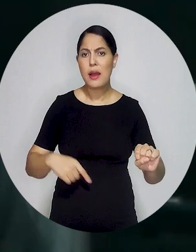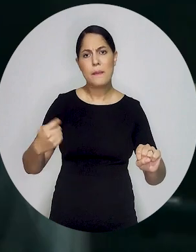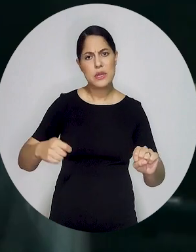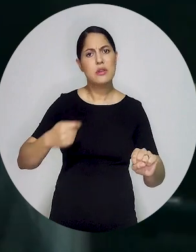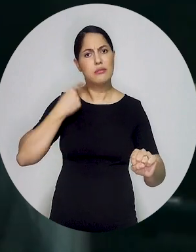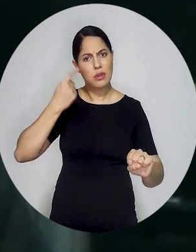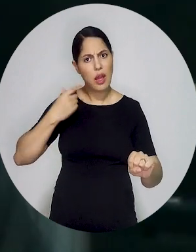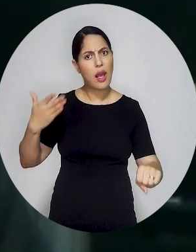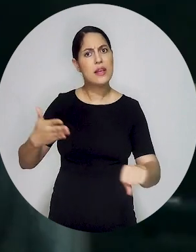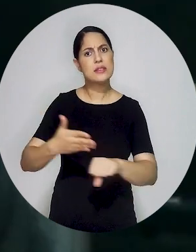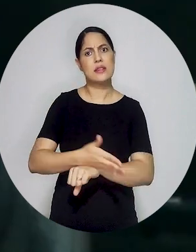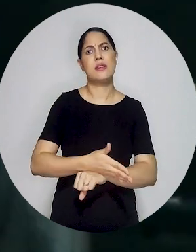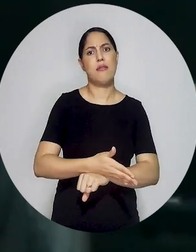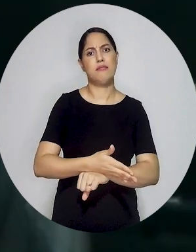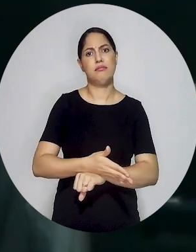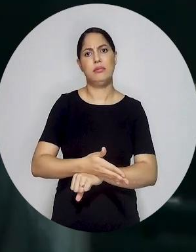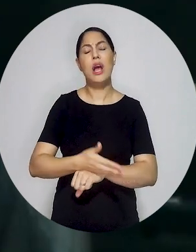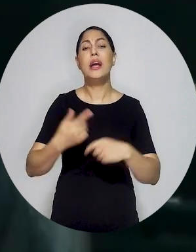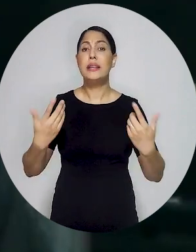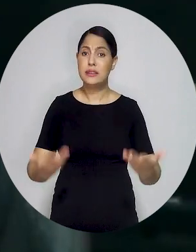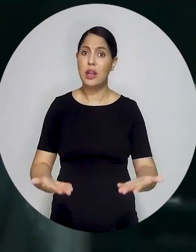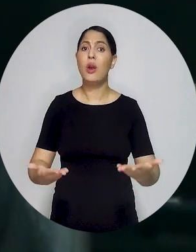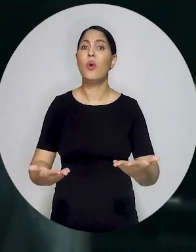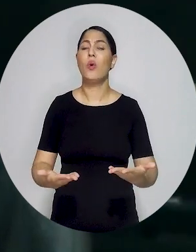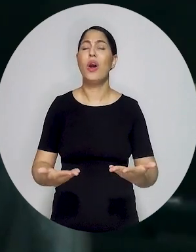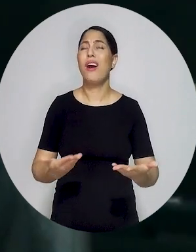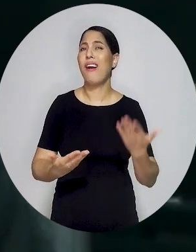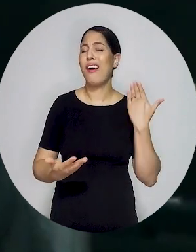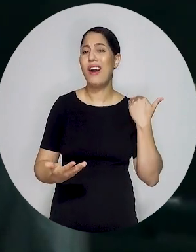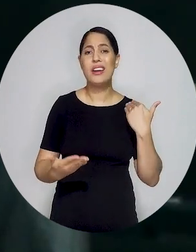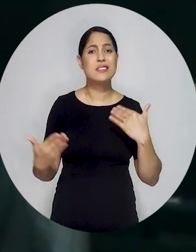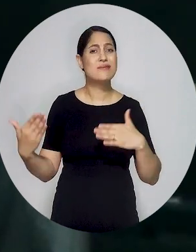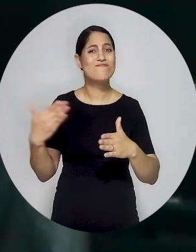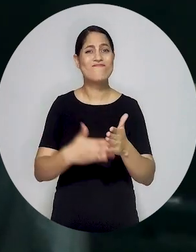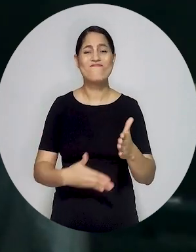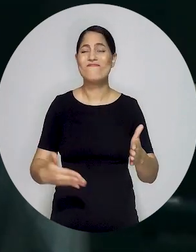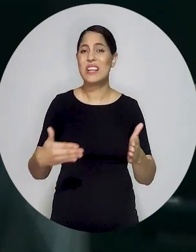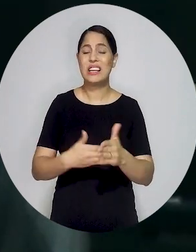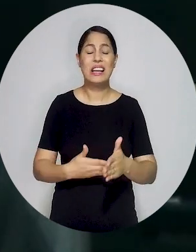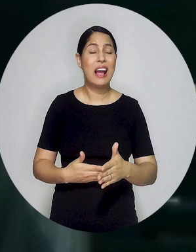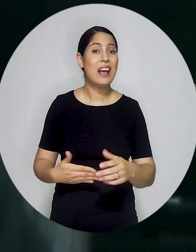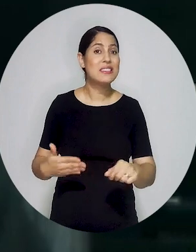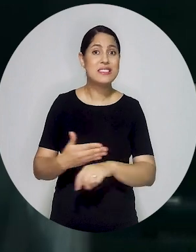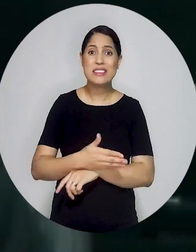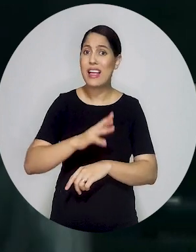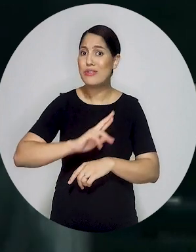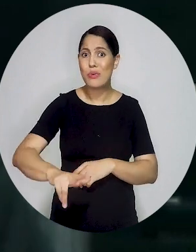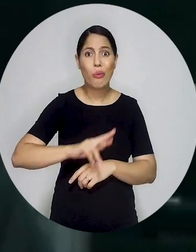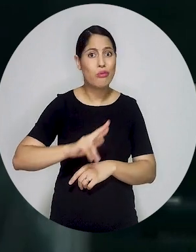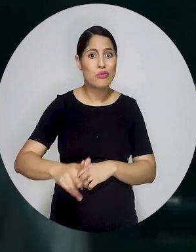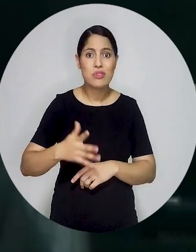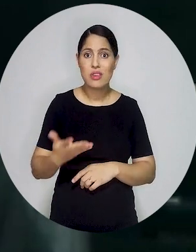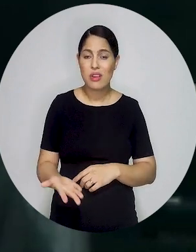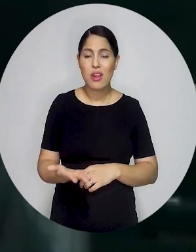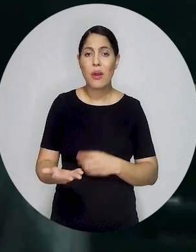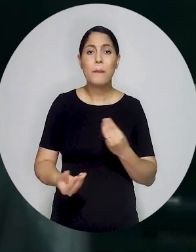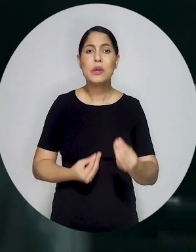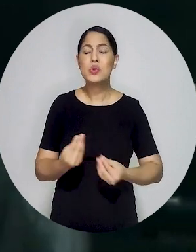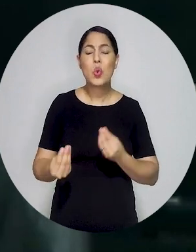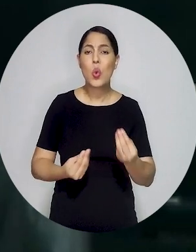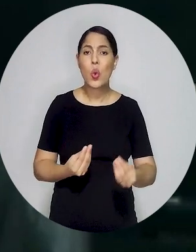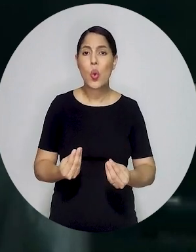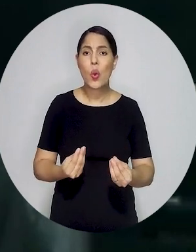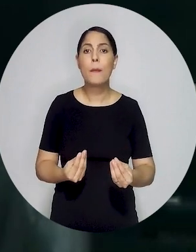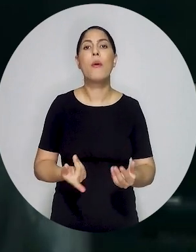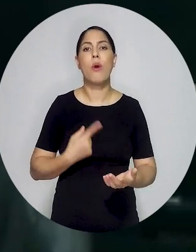emitidos pelo INSS. Anteriormente, havia uma dificuldade da advocacia de ter acesso a esses laudos, para que pudesse impugná